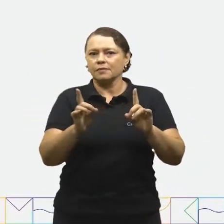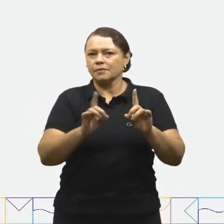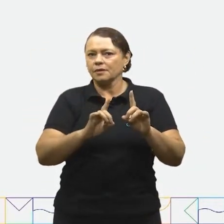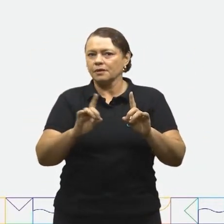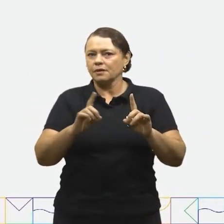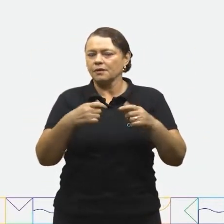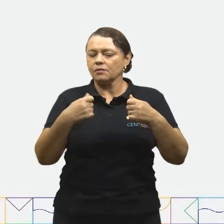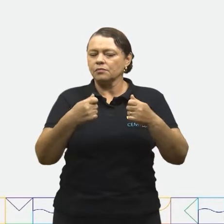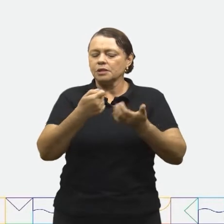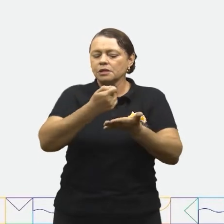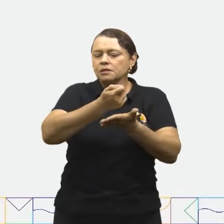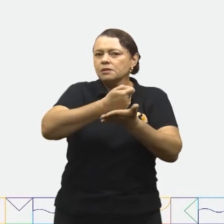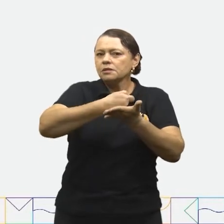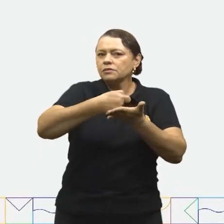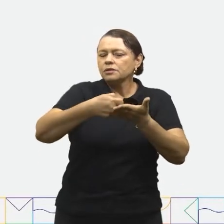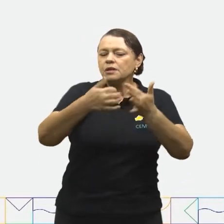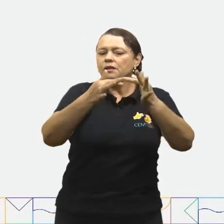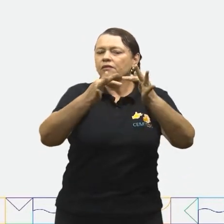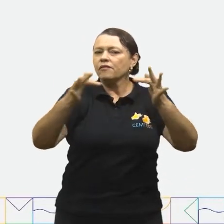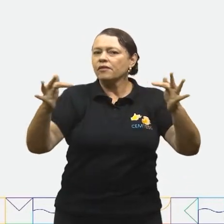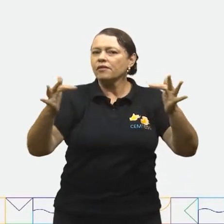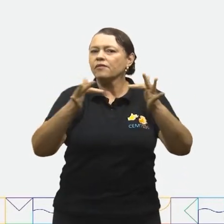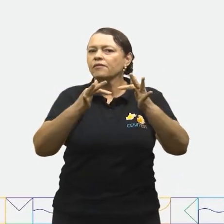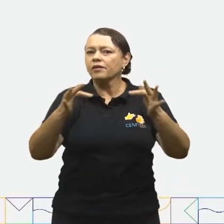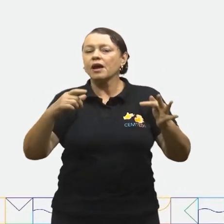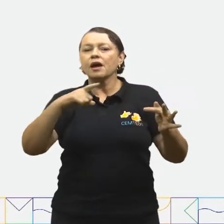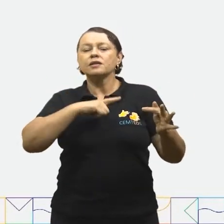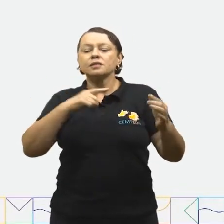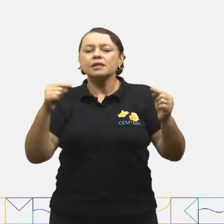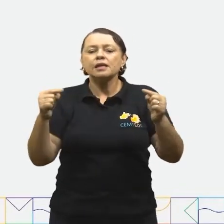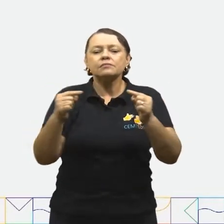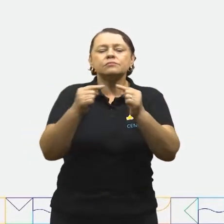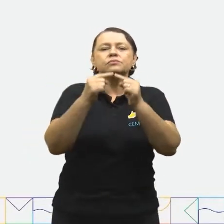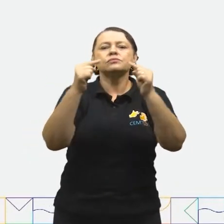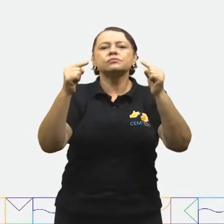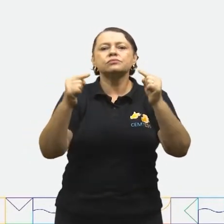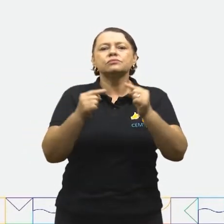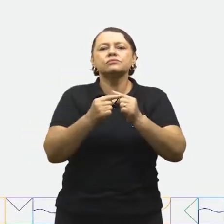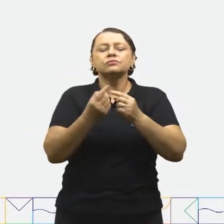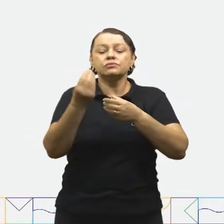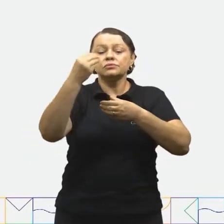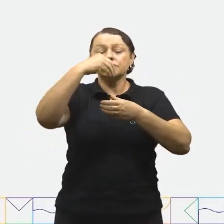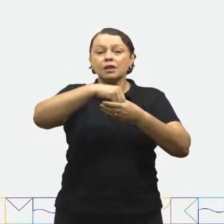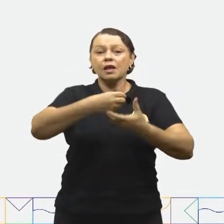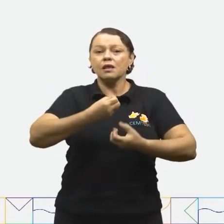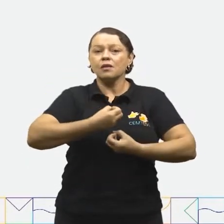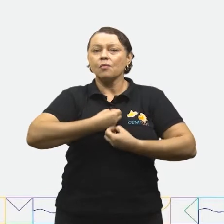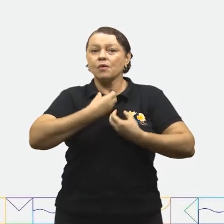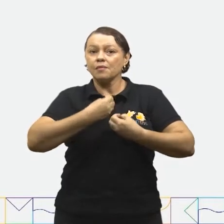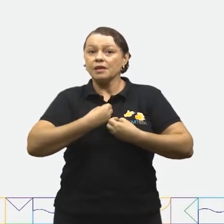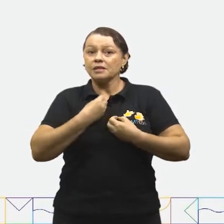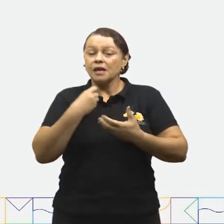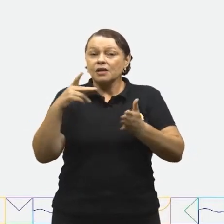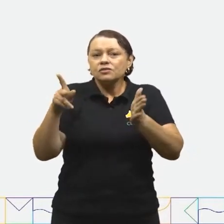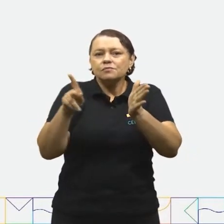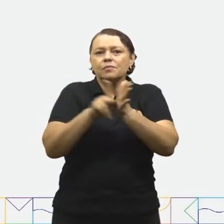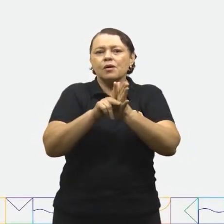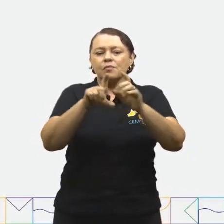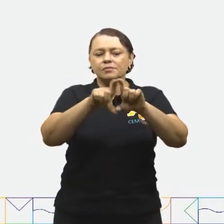frases que se completam e que tragam com a sua união uma mensagem para aquele parágrafo.